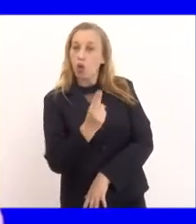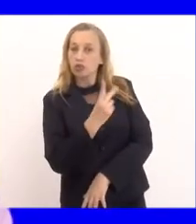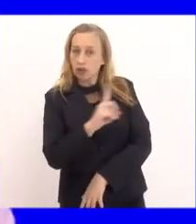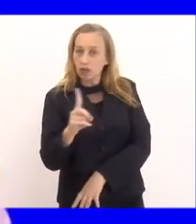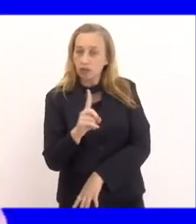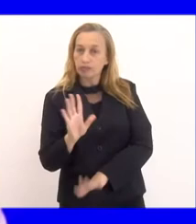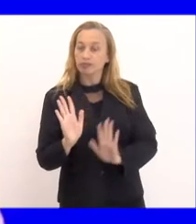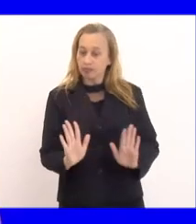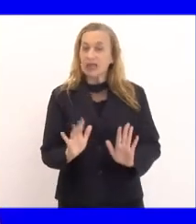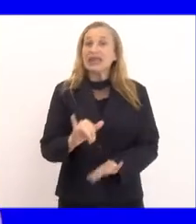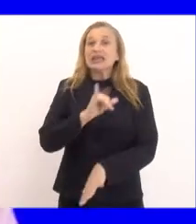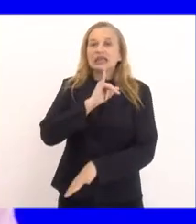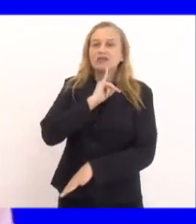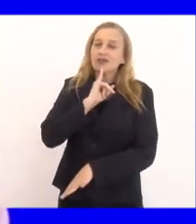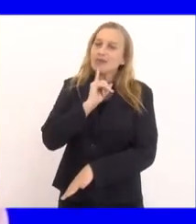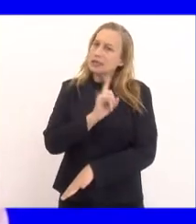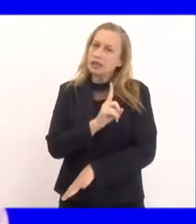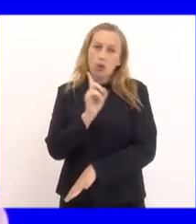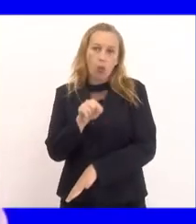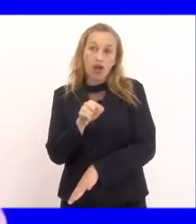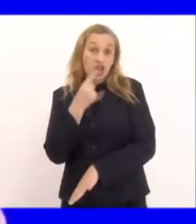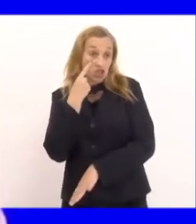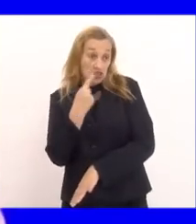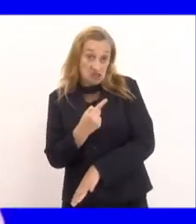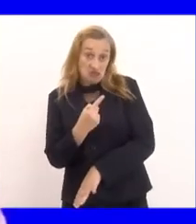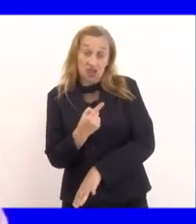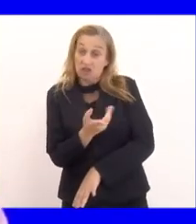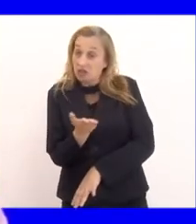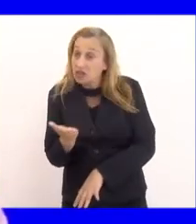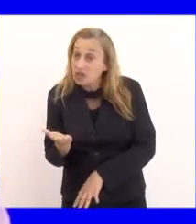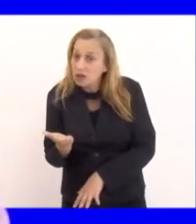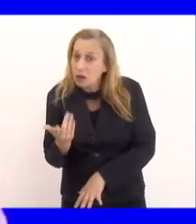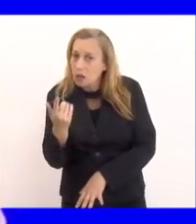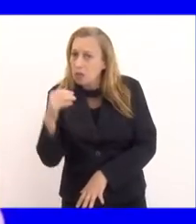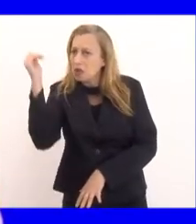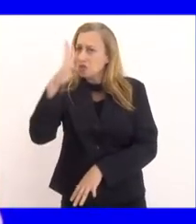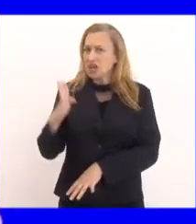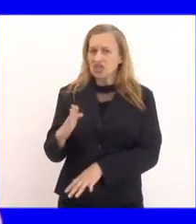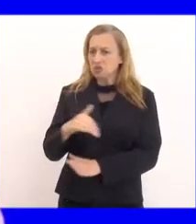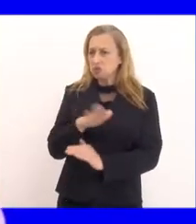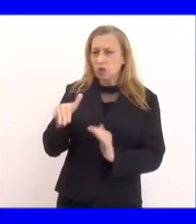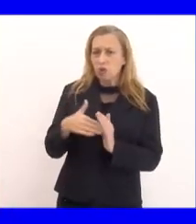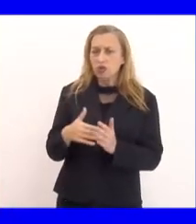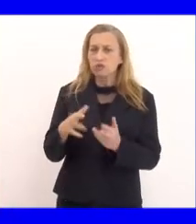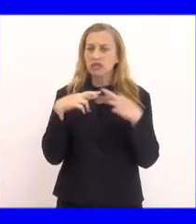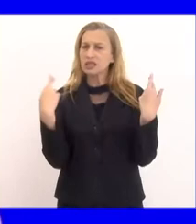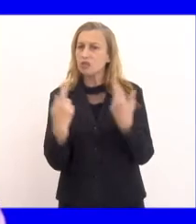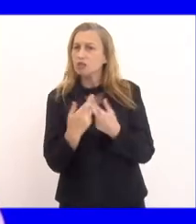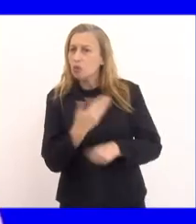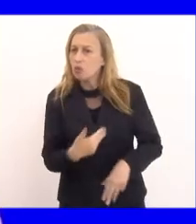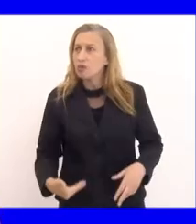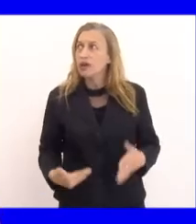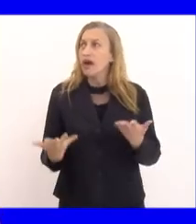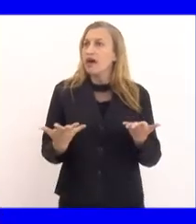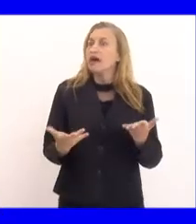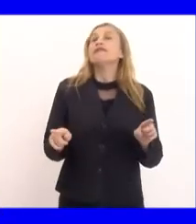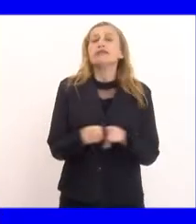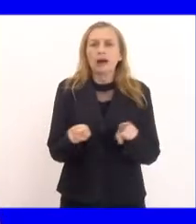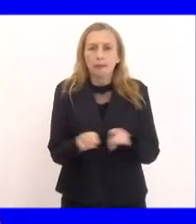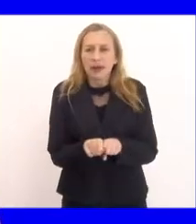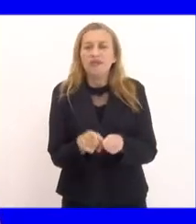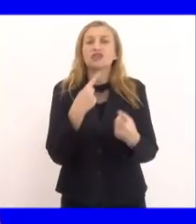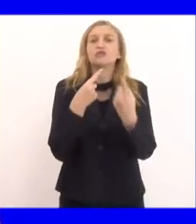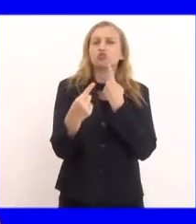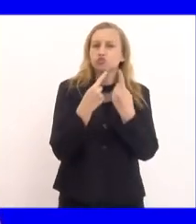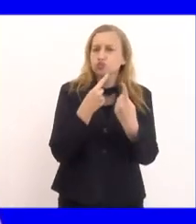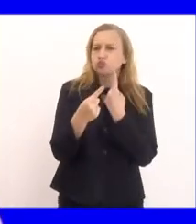Só que, infelizmente, não é bem isso, né? Que a gente tem visto aí pelo Brasil afora. Então, nessa audiência pública, também